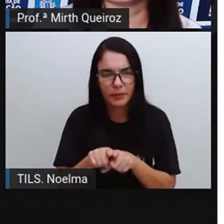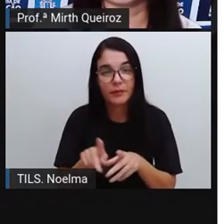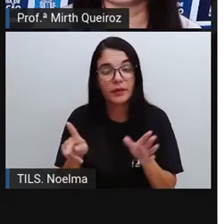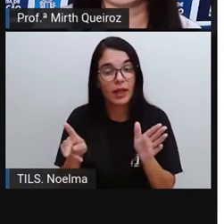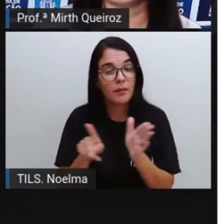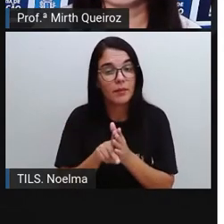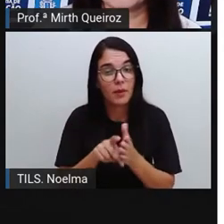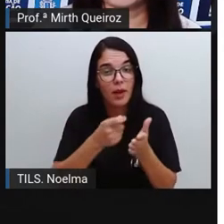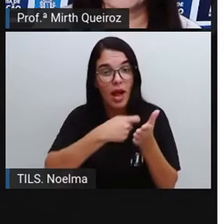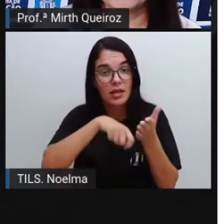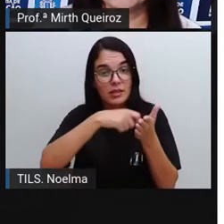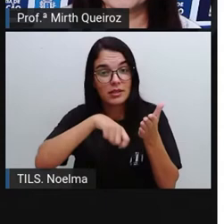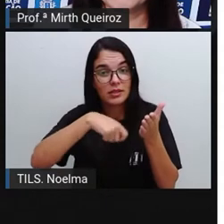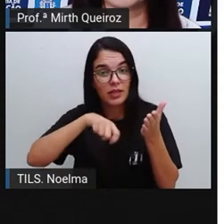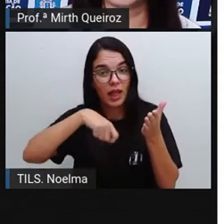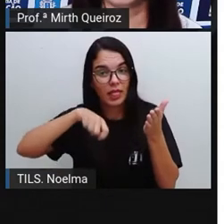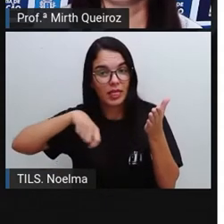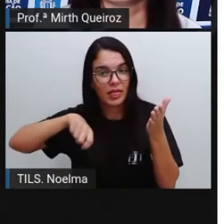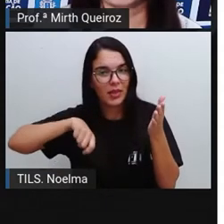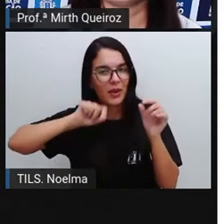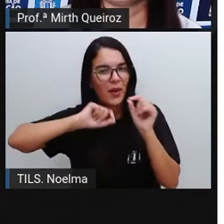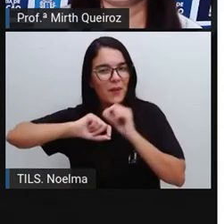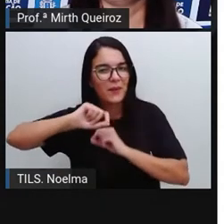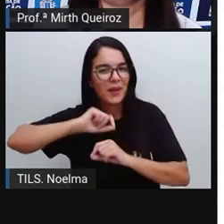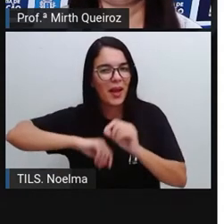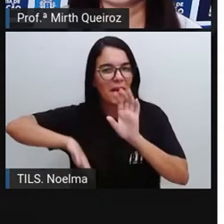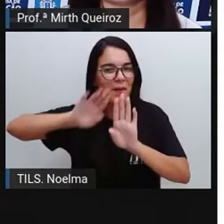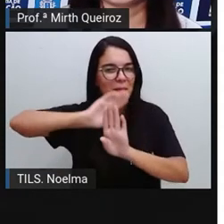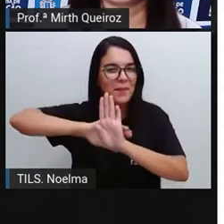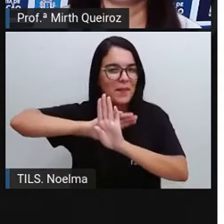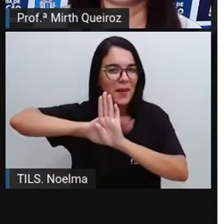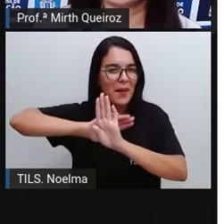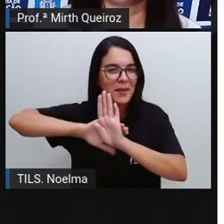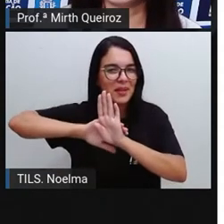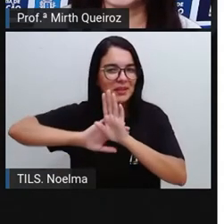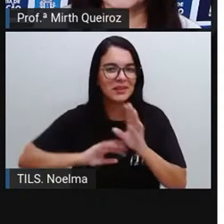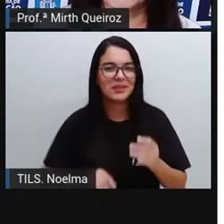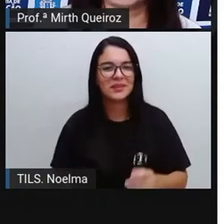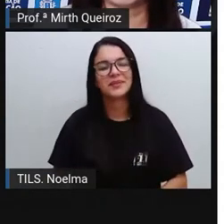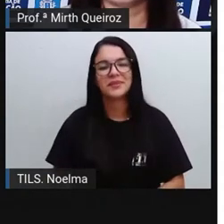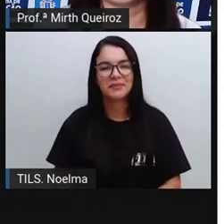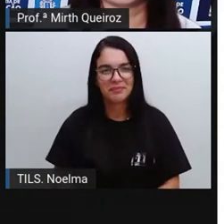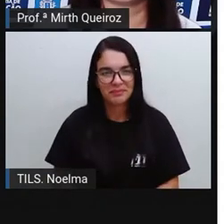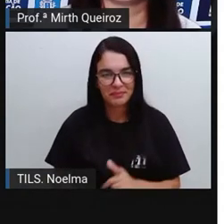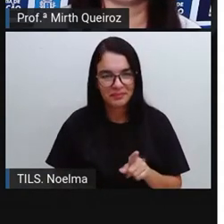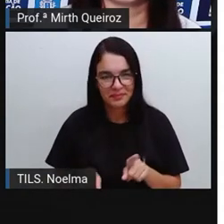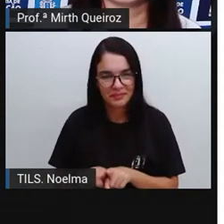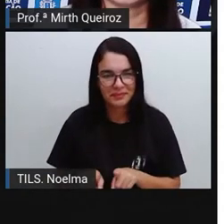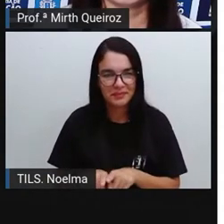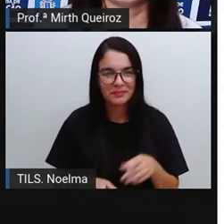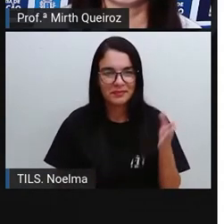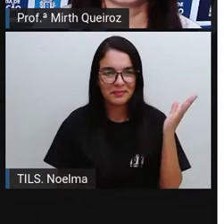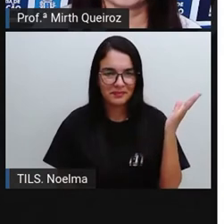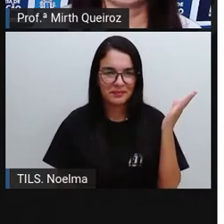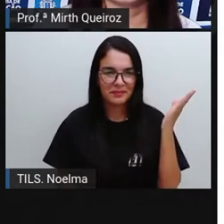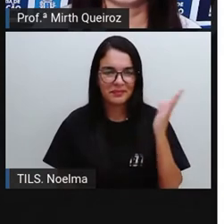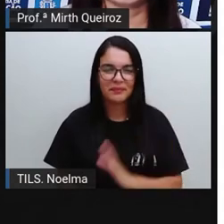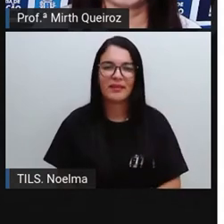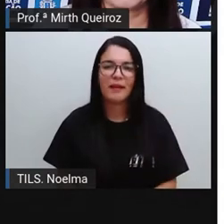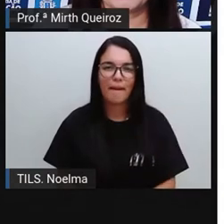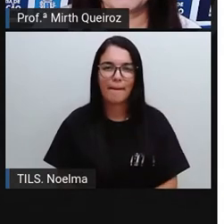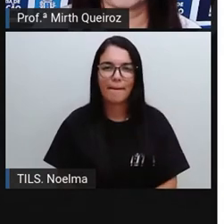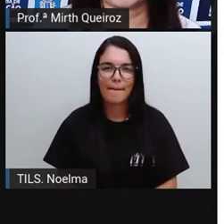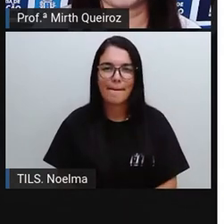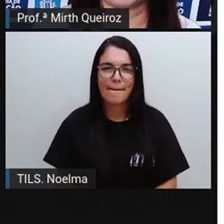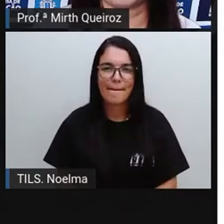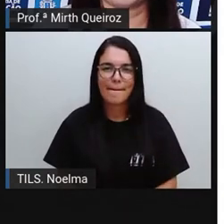própria assinatura oficial de Romero Brito serve de pretexto como estampa aí, como aconteceu nessa obra de